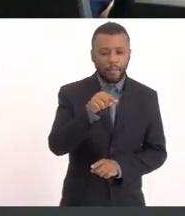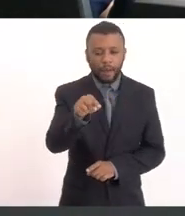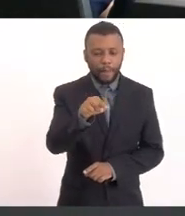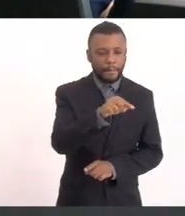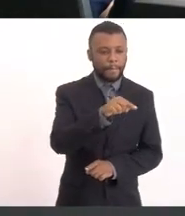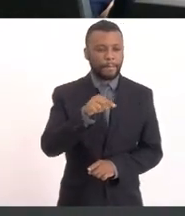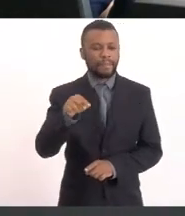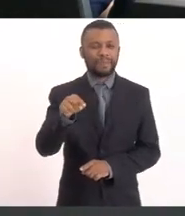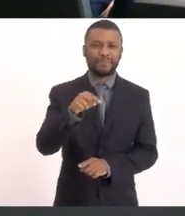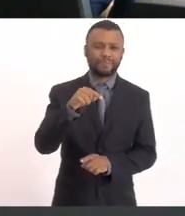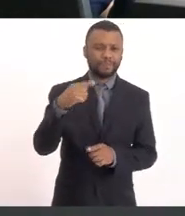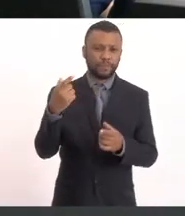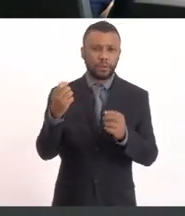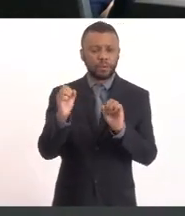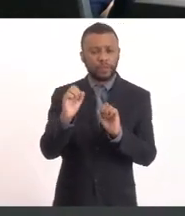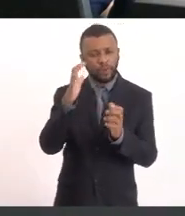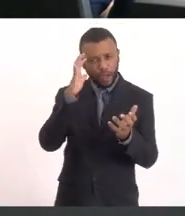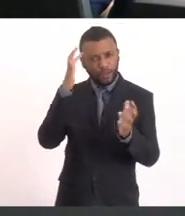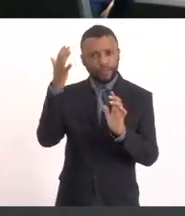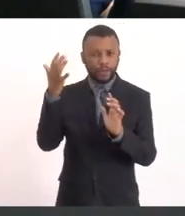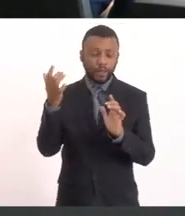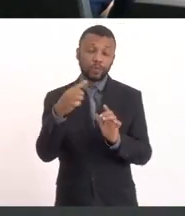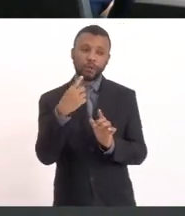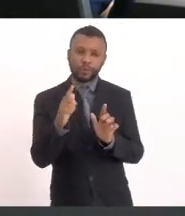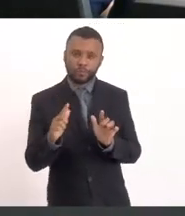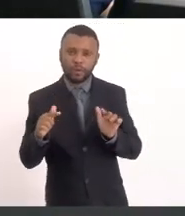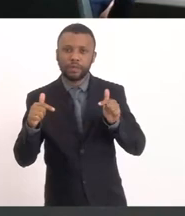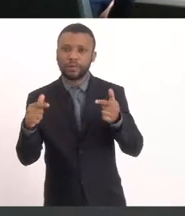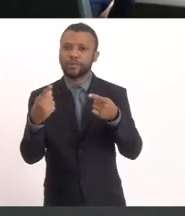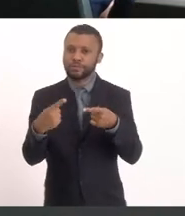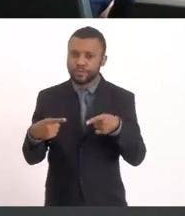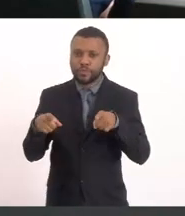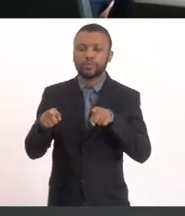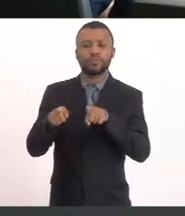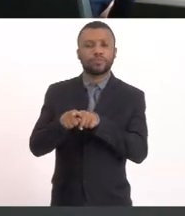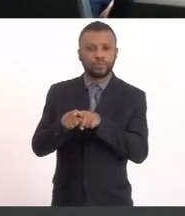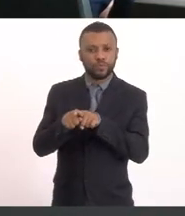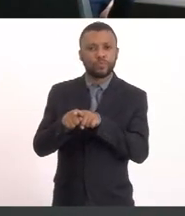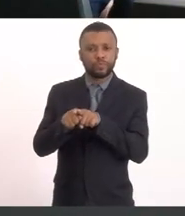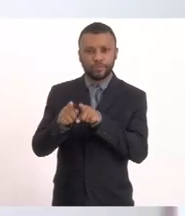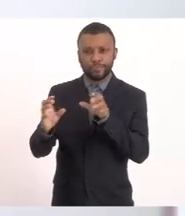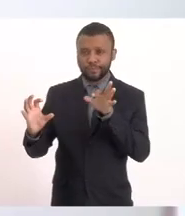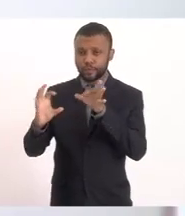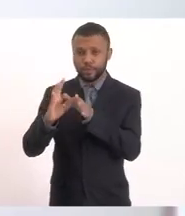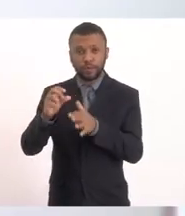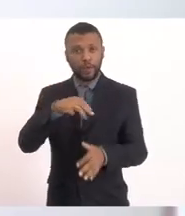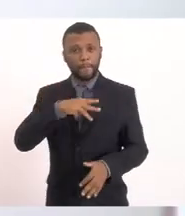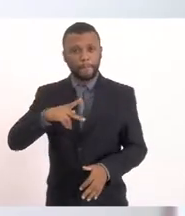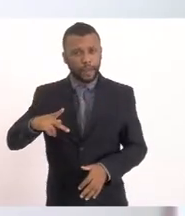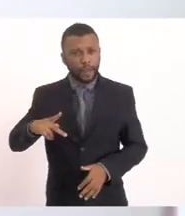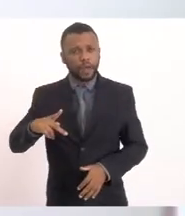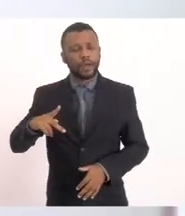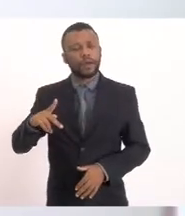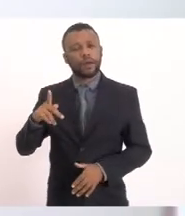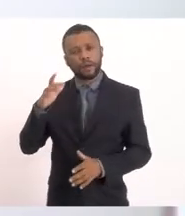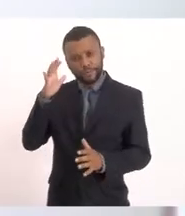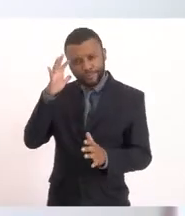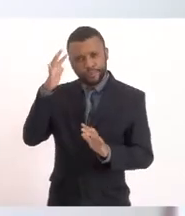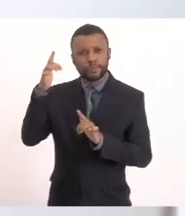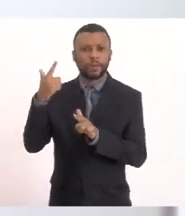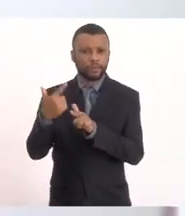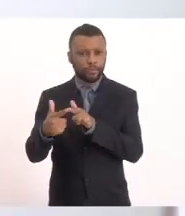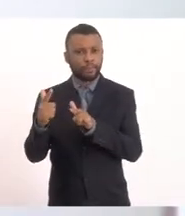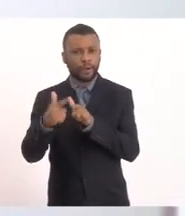vai Podemos inclusive Fazer ações conjuntas Junto ao Ministério Público Para poder resolver Essa situação